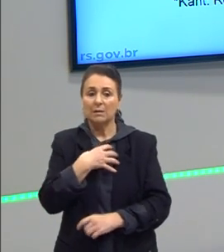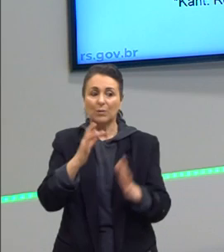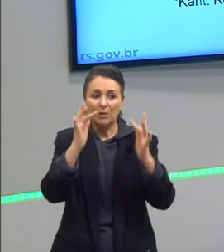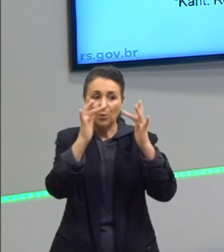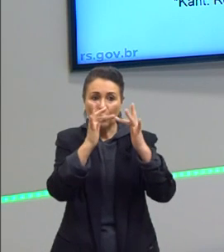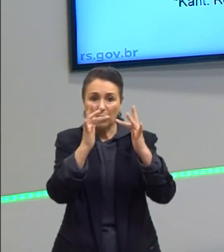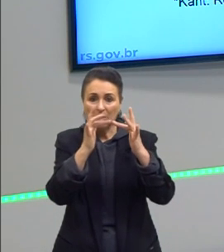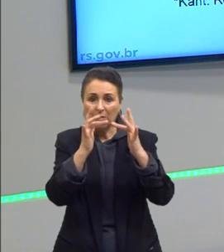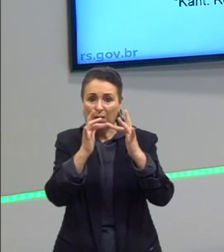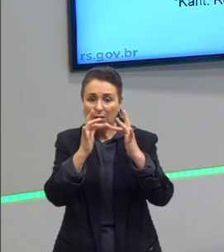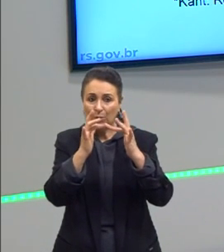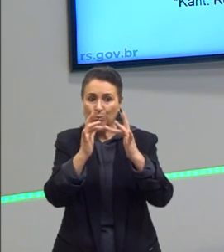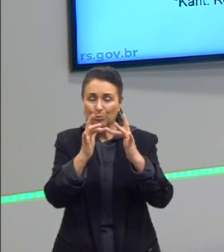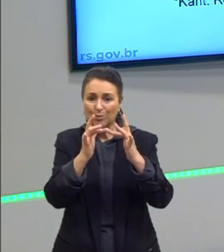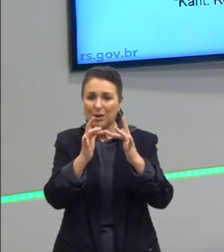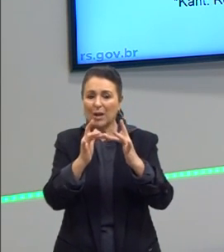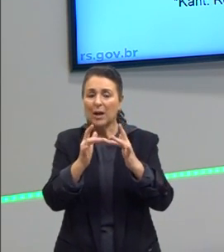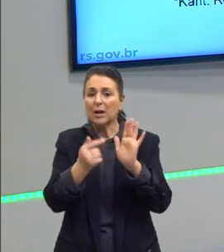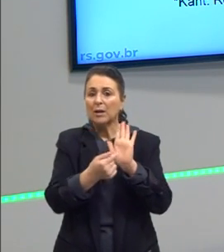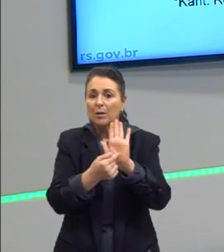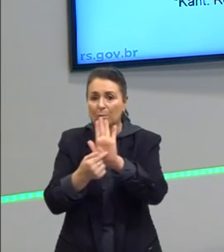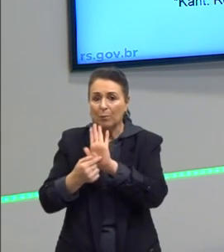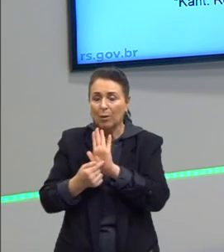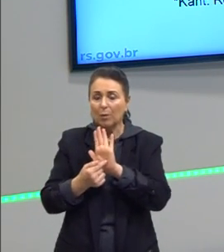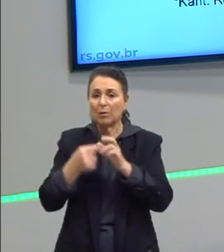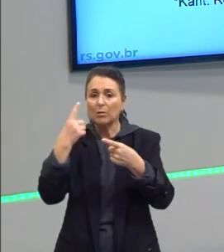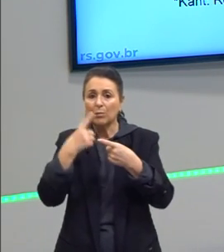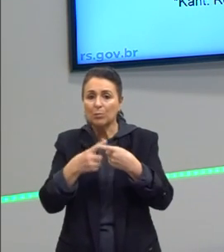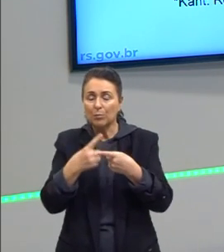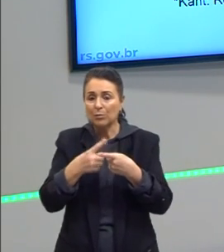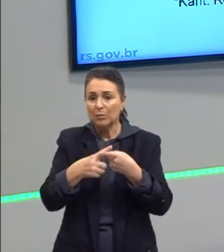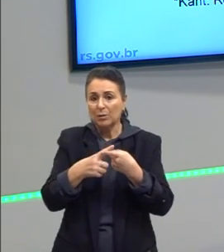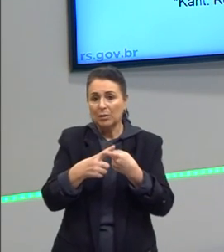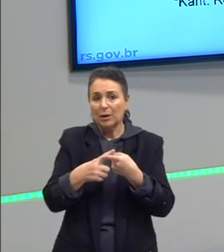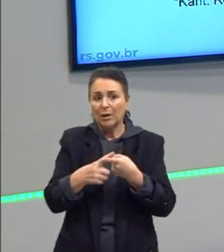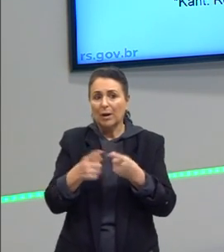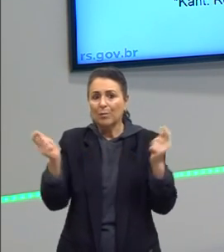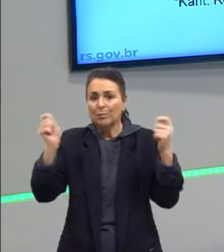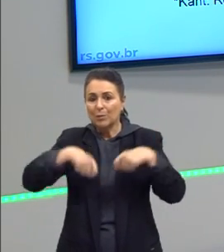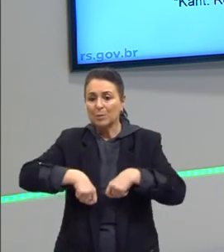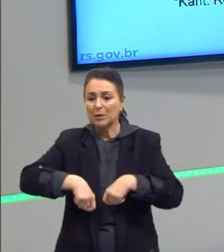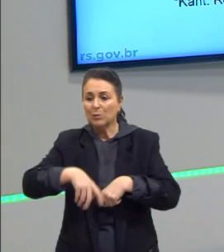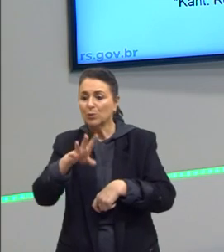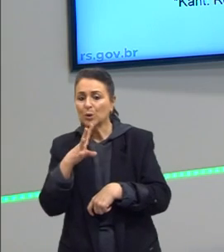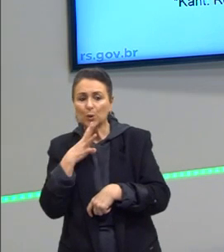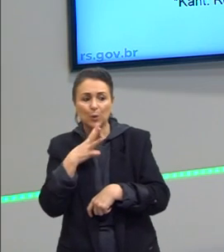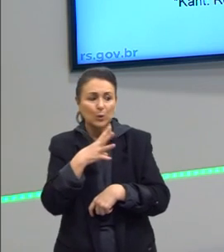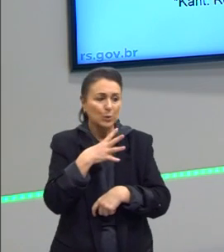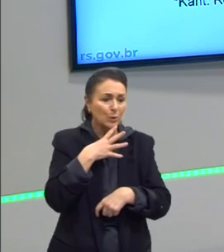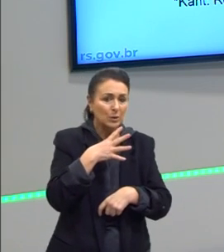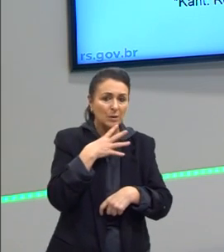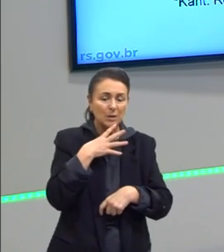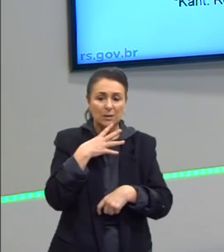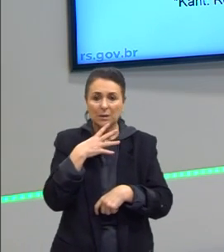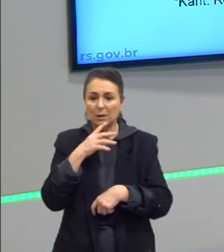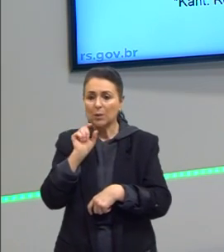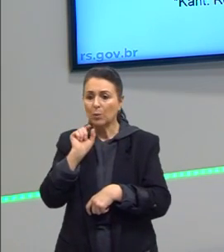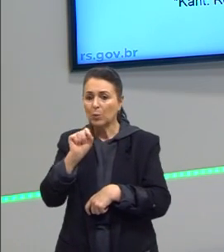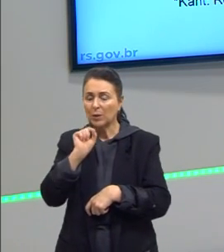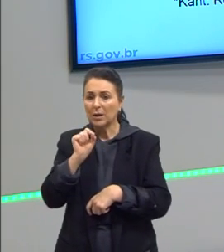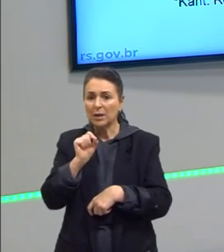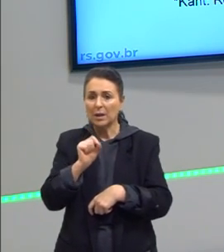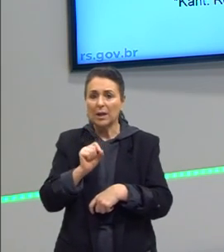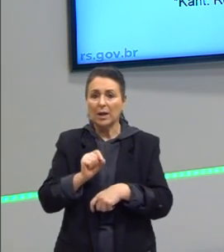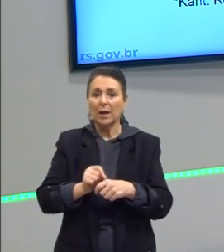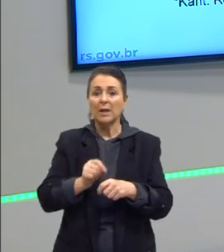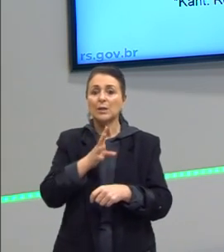físico é que vai me dar as causas, que vai me dar a possibilidade de conhecer o que é esse conhecimento metafísico,